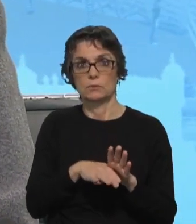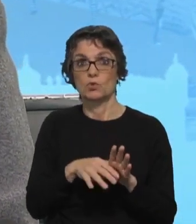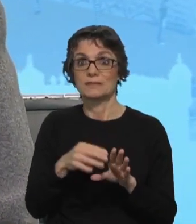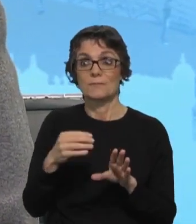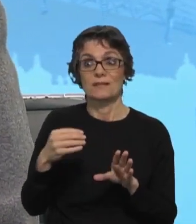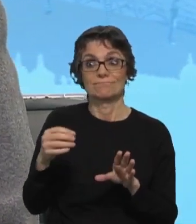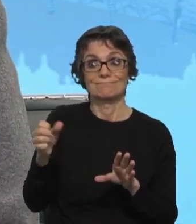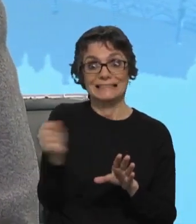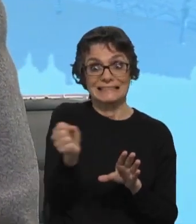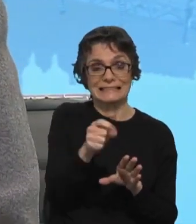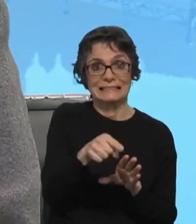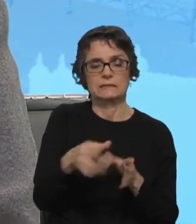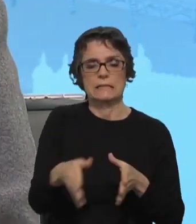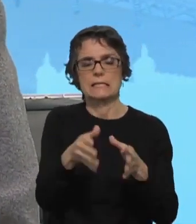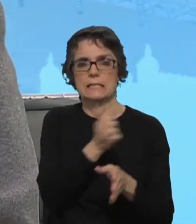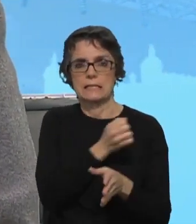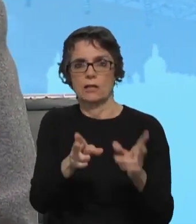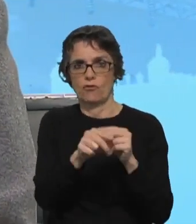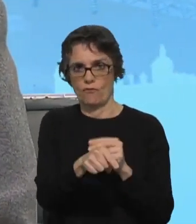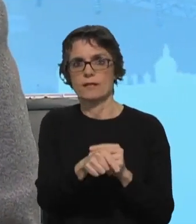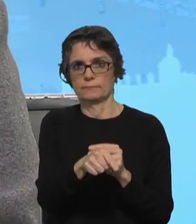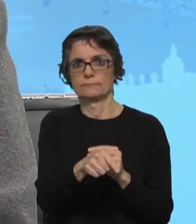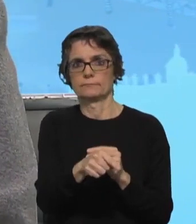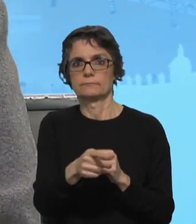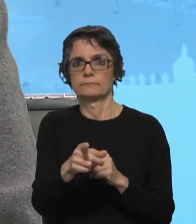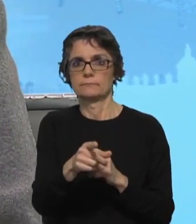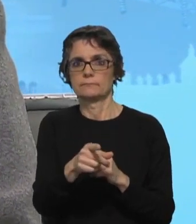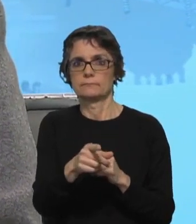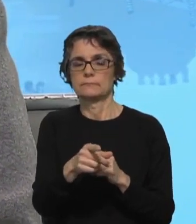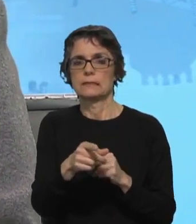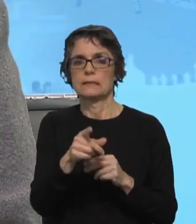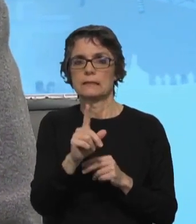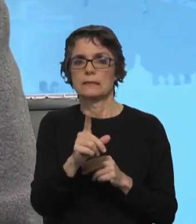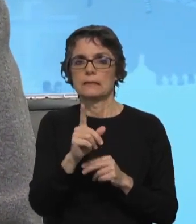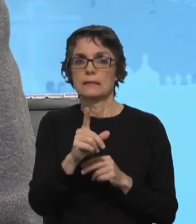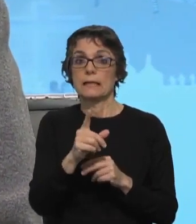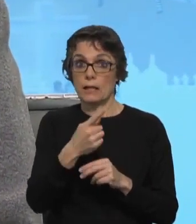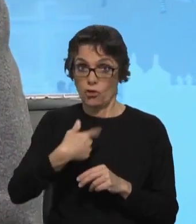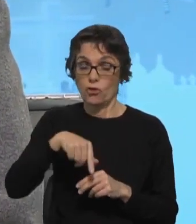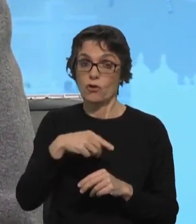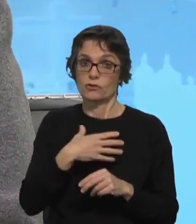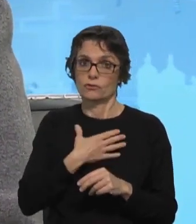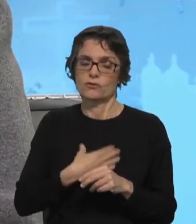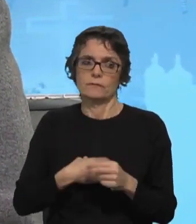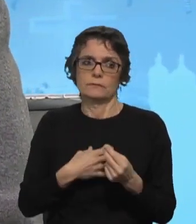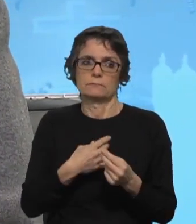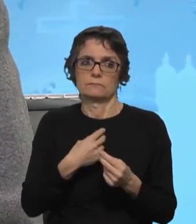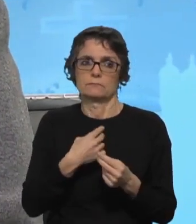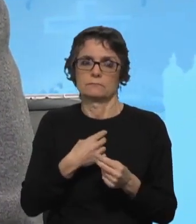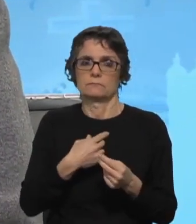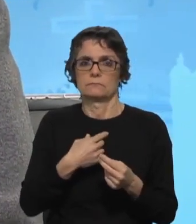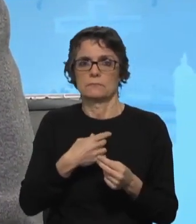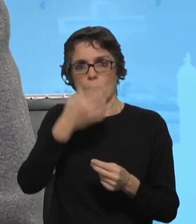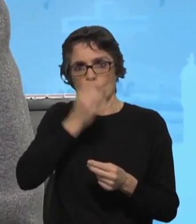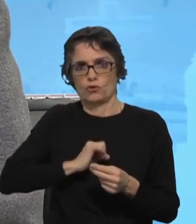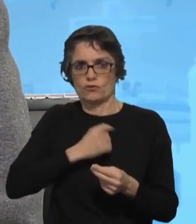na nova estratégia da habitação, que também foi construída e que também gostaríamos de ser ouvidos. na